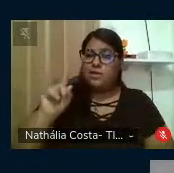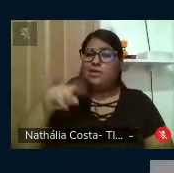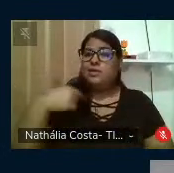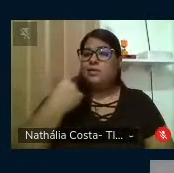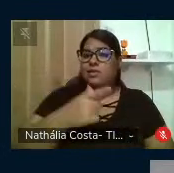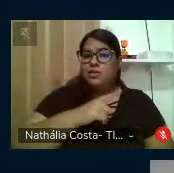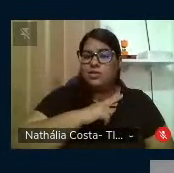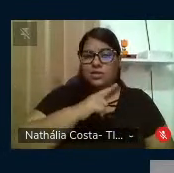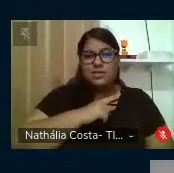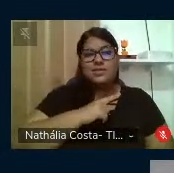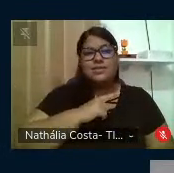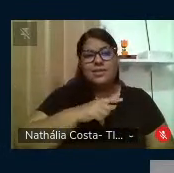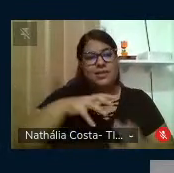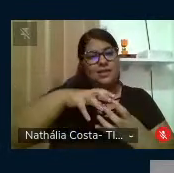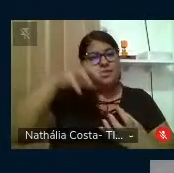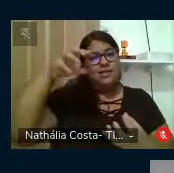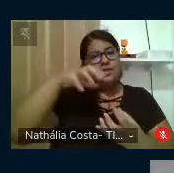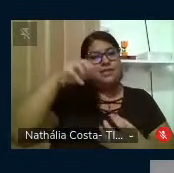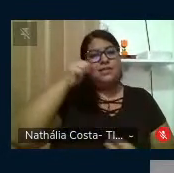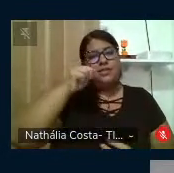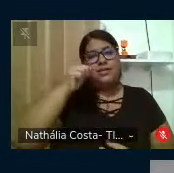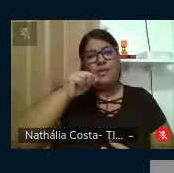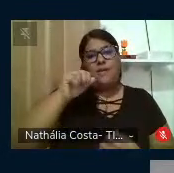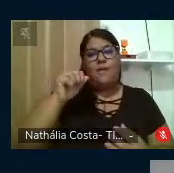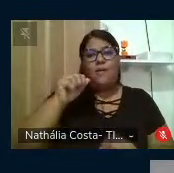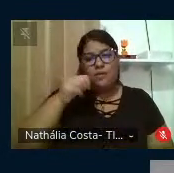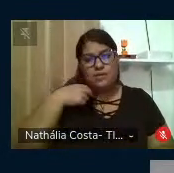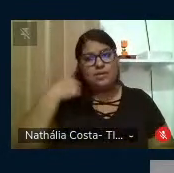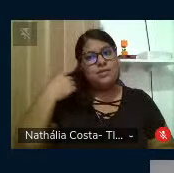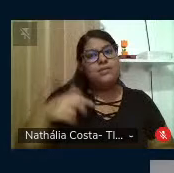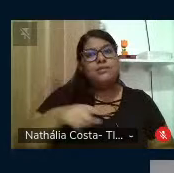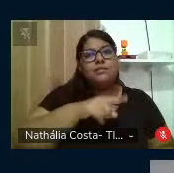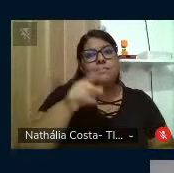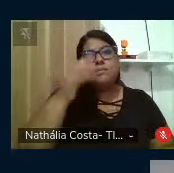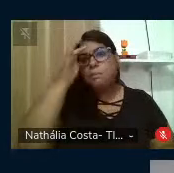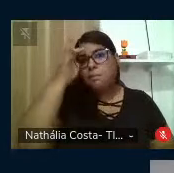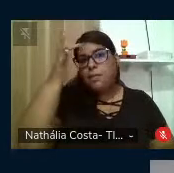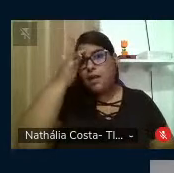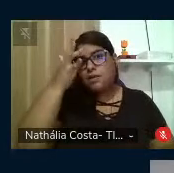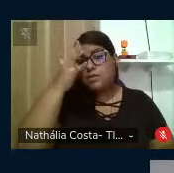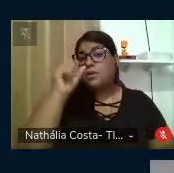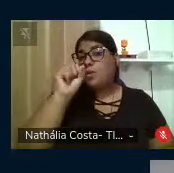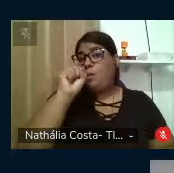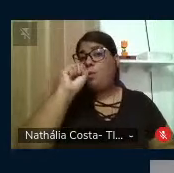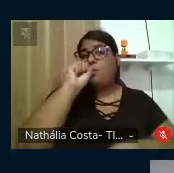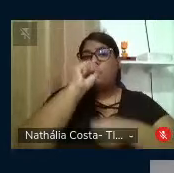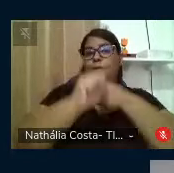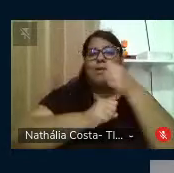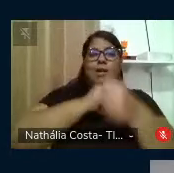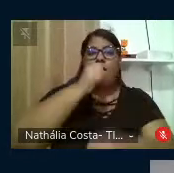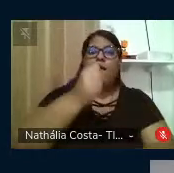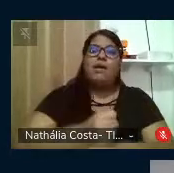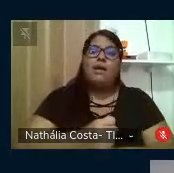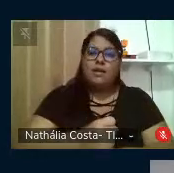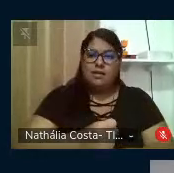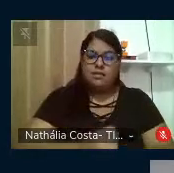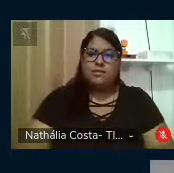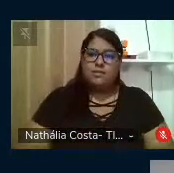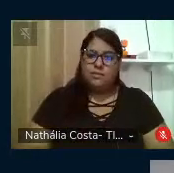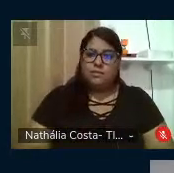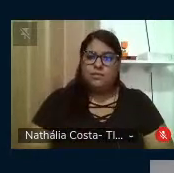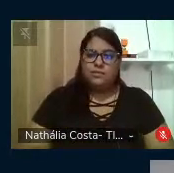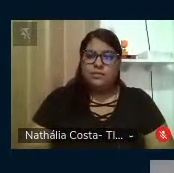com as idosas na Casa dos Humildes, imagine só, oito anos, há oito anos,